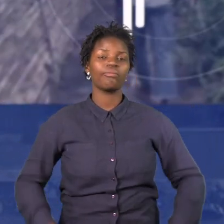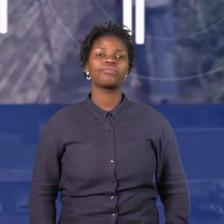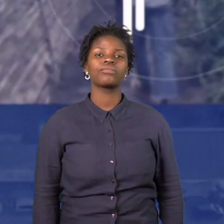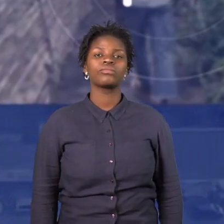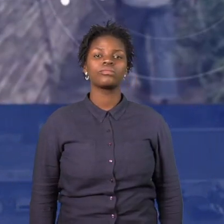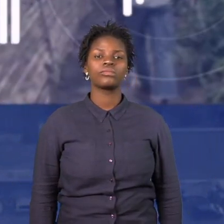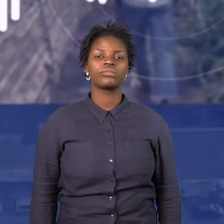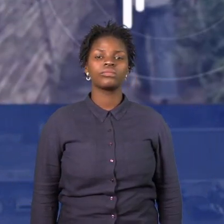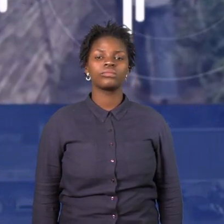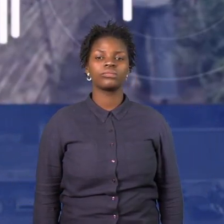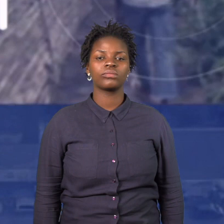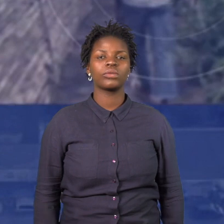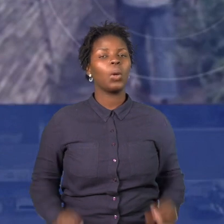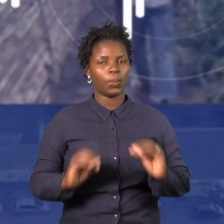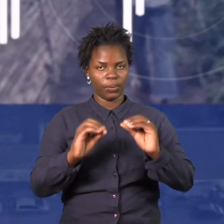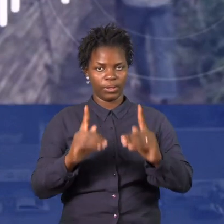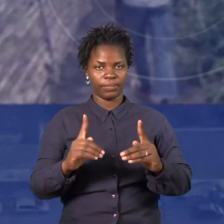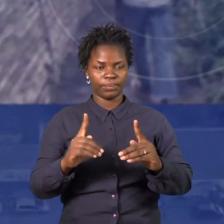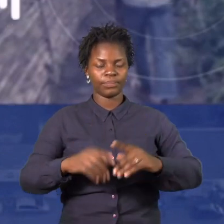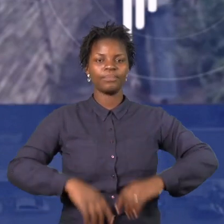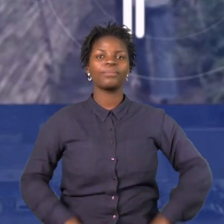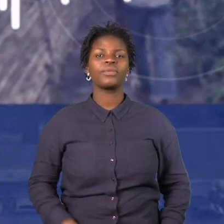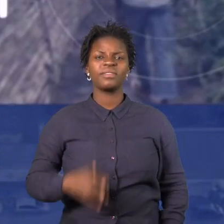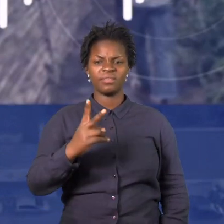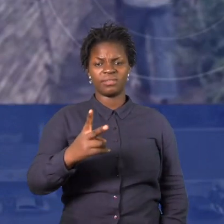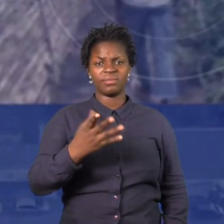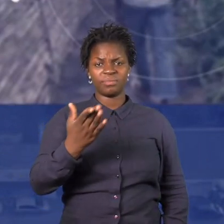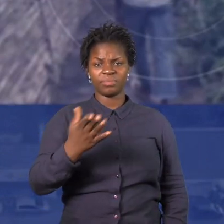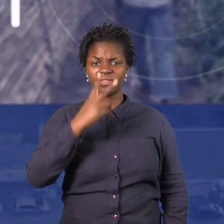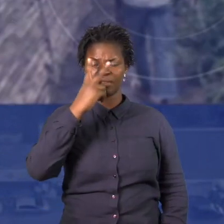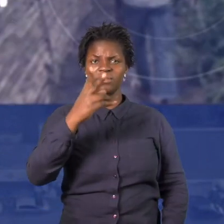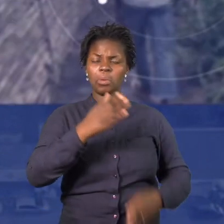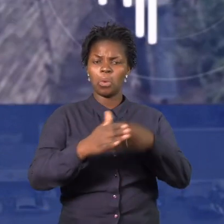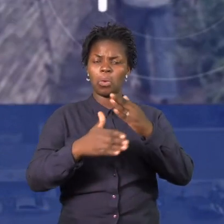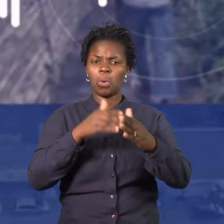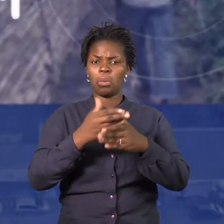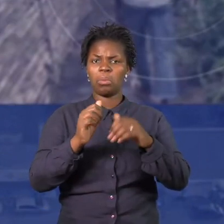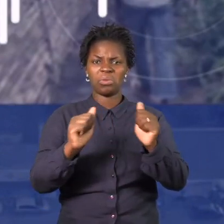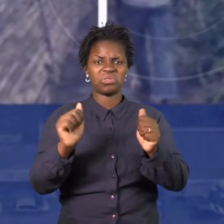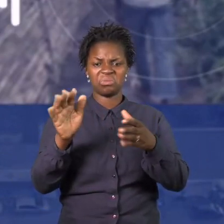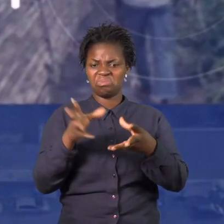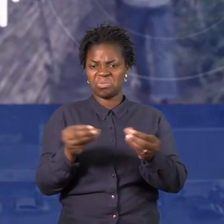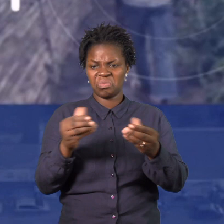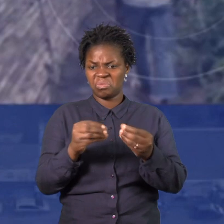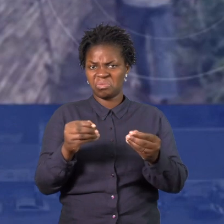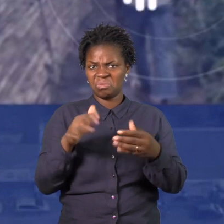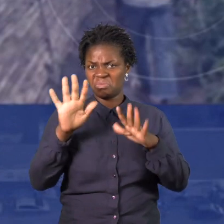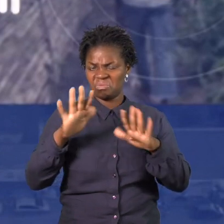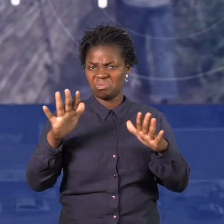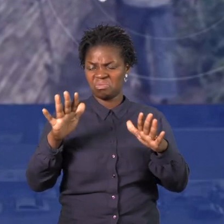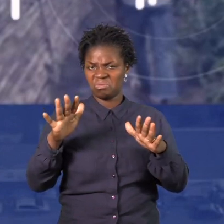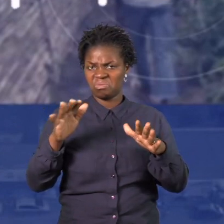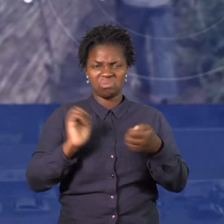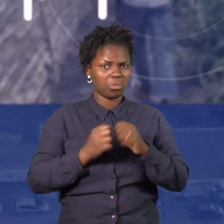garantir que os nossos colaboradores trabalhem em segurança. Porque nós somos responsáveis por aquelas pessoas e qualquer tipo de acidente vai acontecer. Nós devemos nos sentir